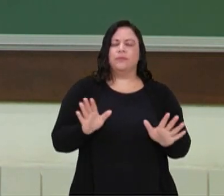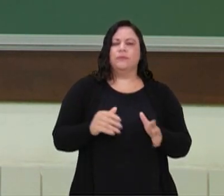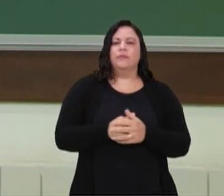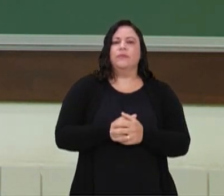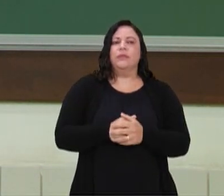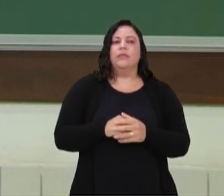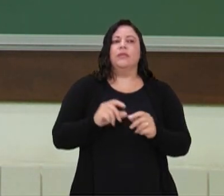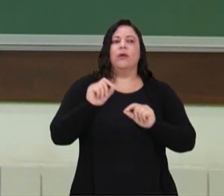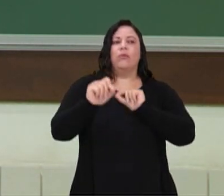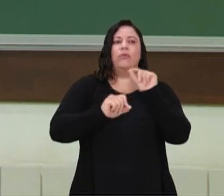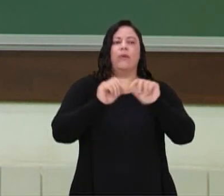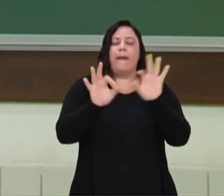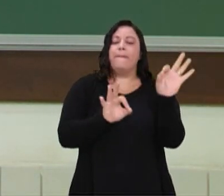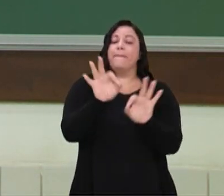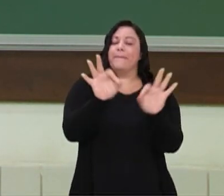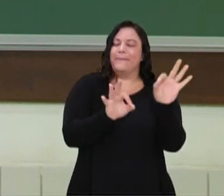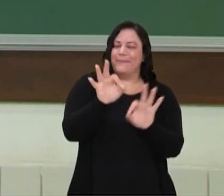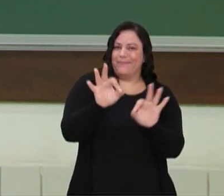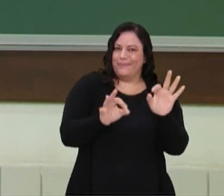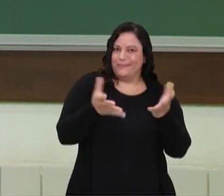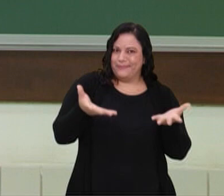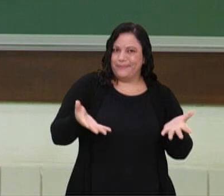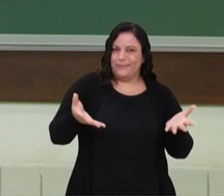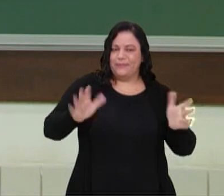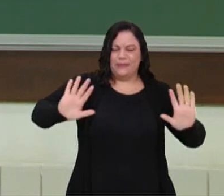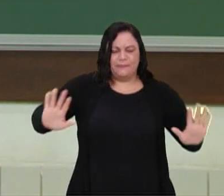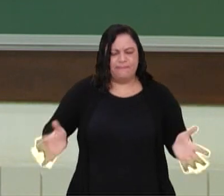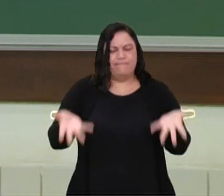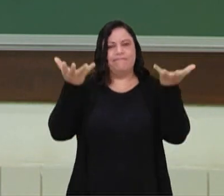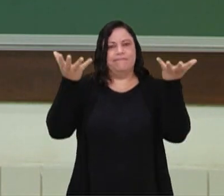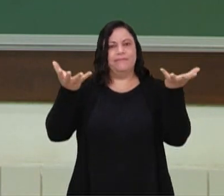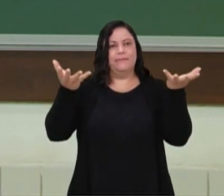de ginástica laboral preparatória. Lembra lá?